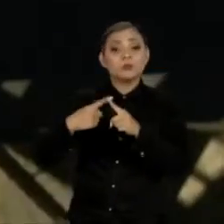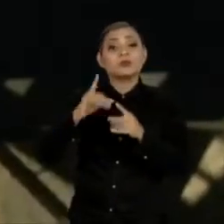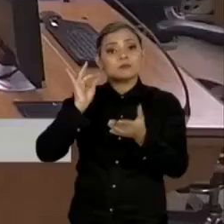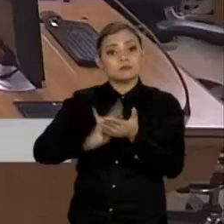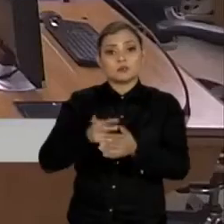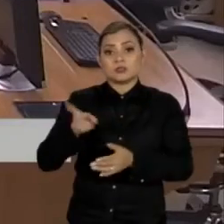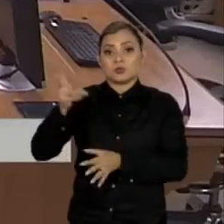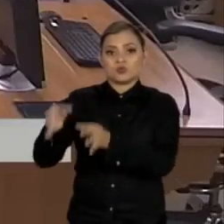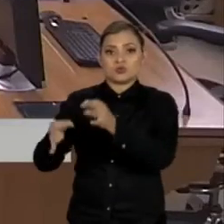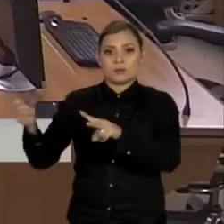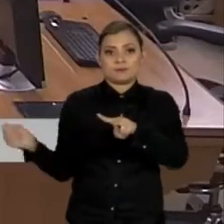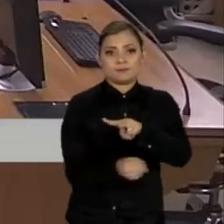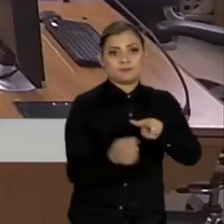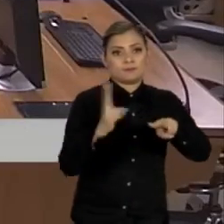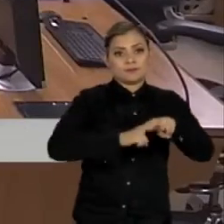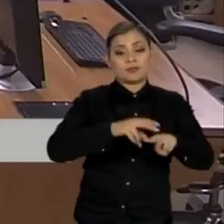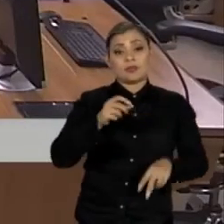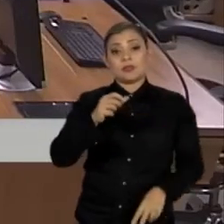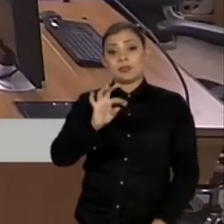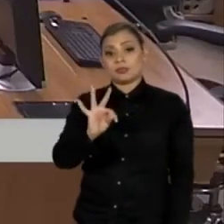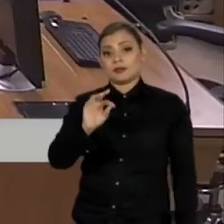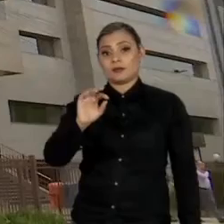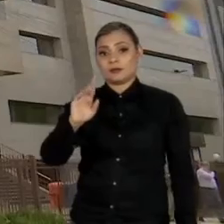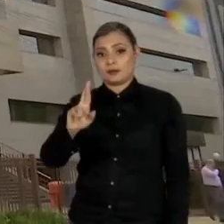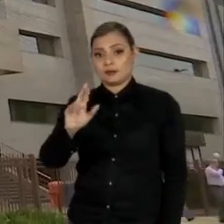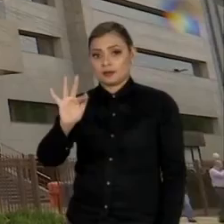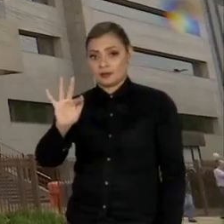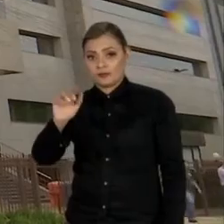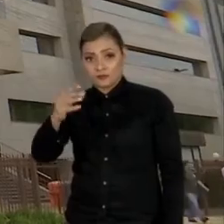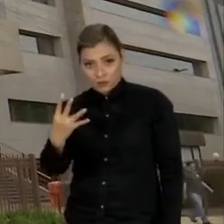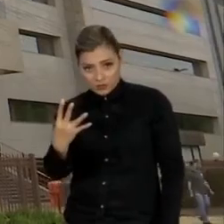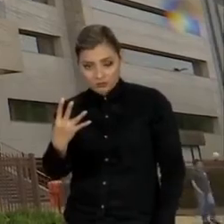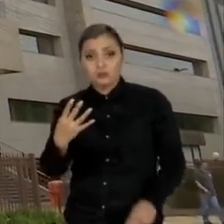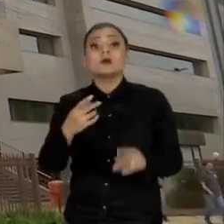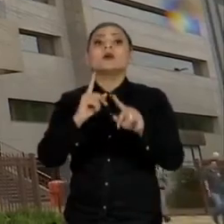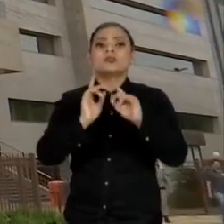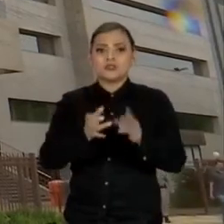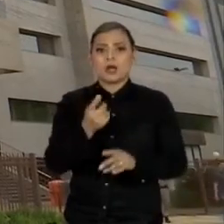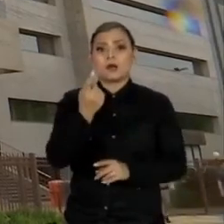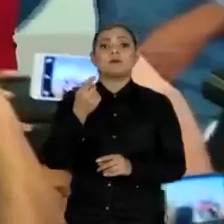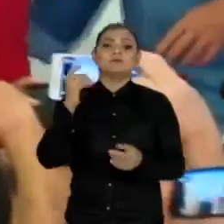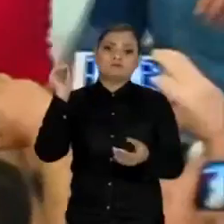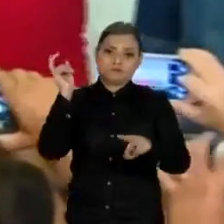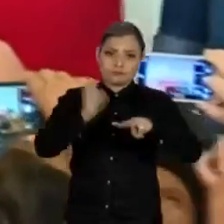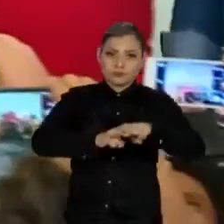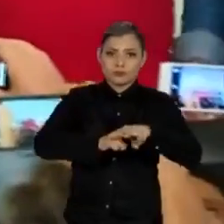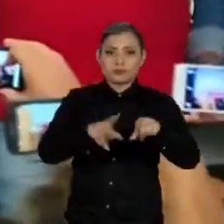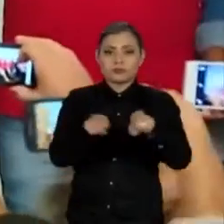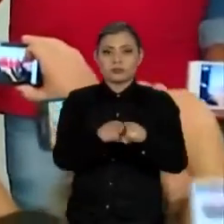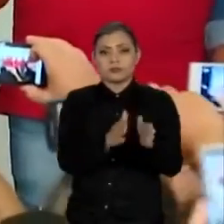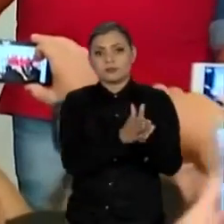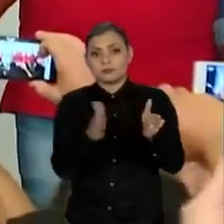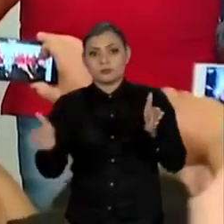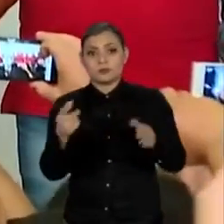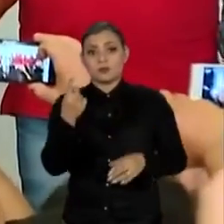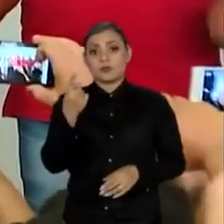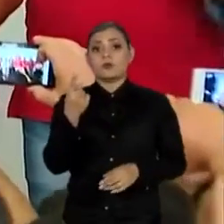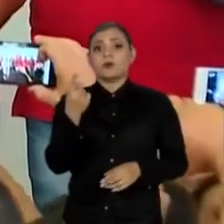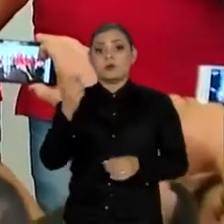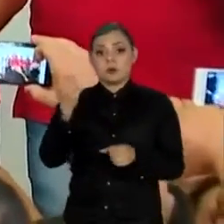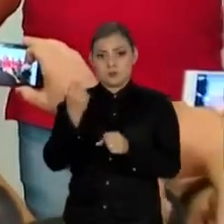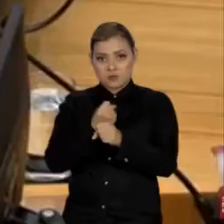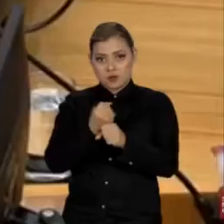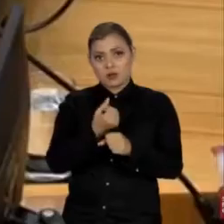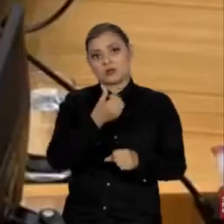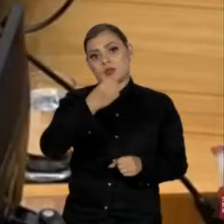segunda instância pelo TRF-4, em 2018, com pena de 12 anos e um mês de prisão. Lula também foi condenado em terceira instância